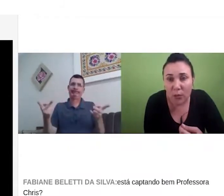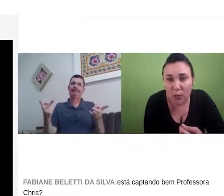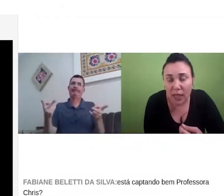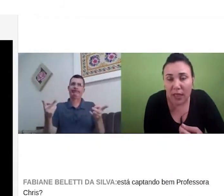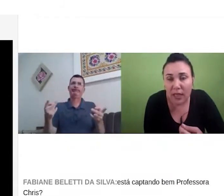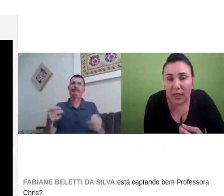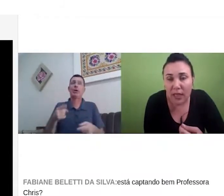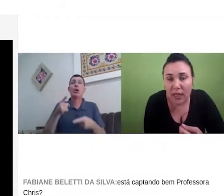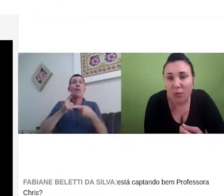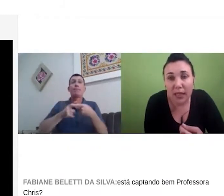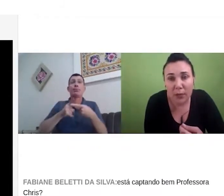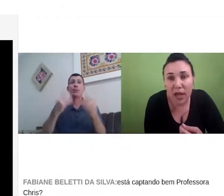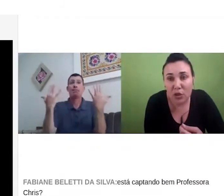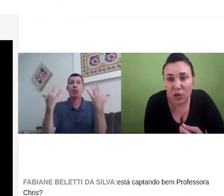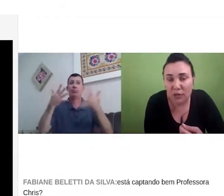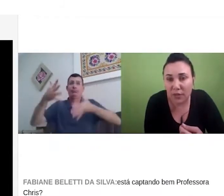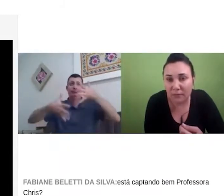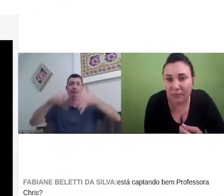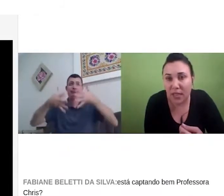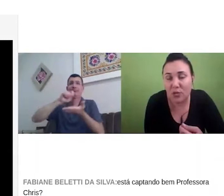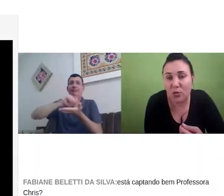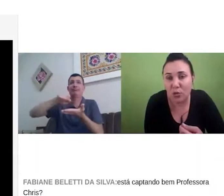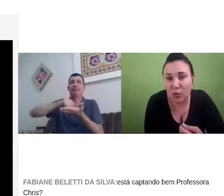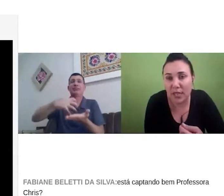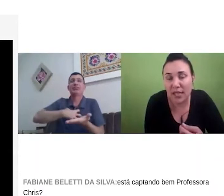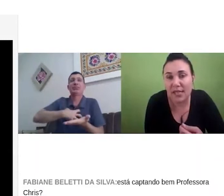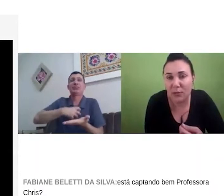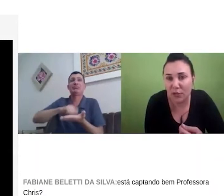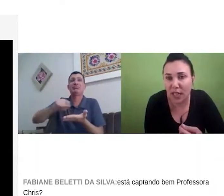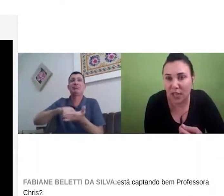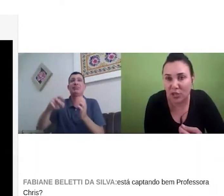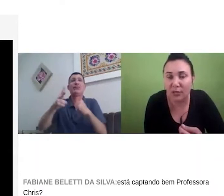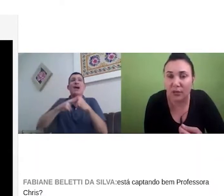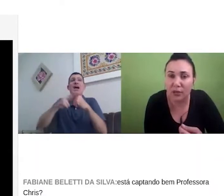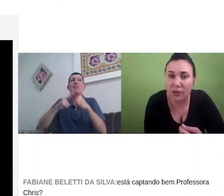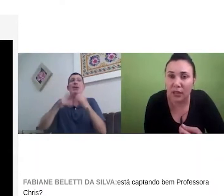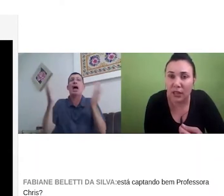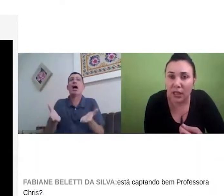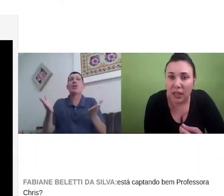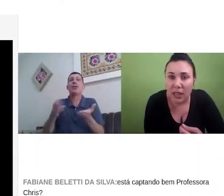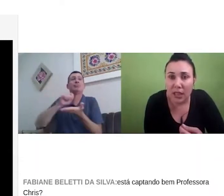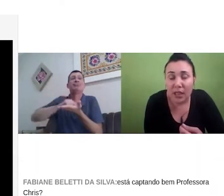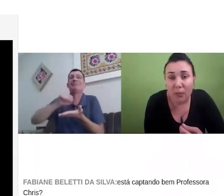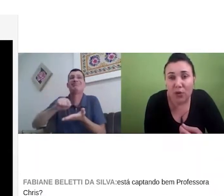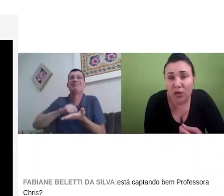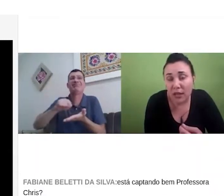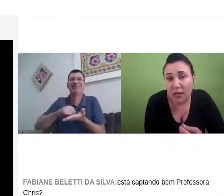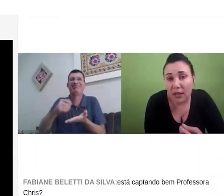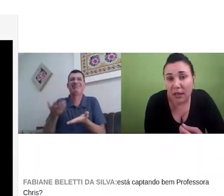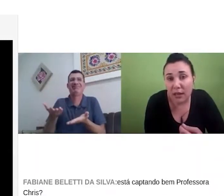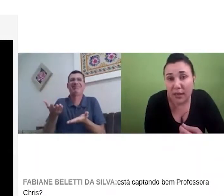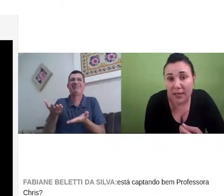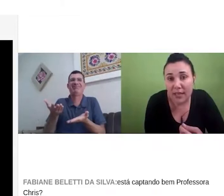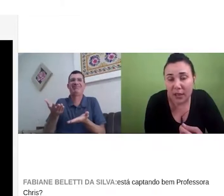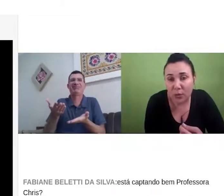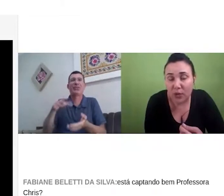e o português é uma língua auditiva e as estruturas, elas são diferentes e pode ter,